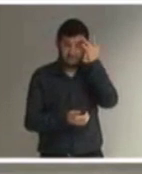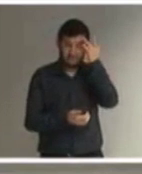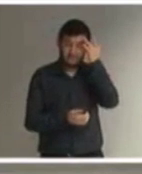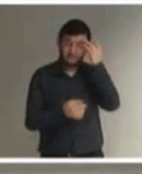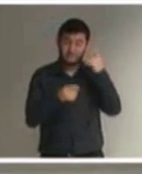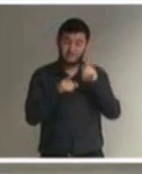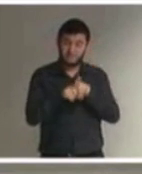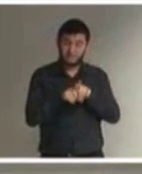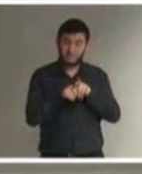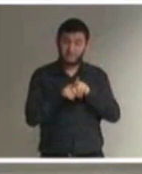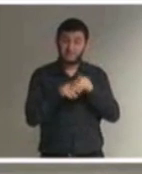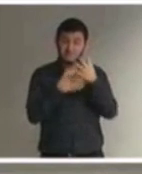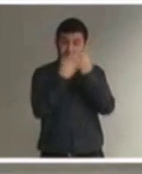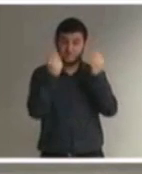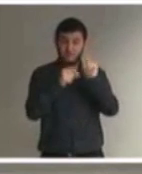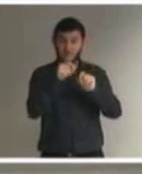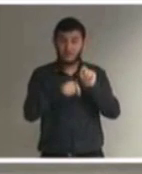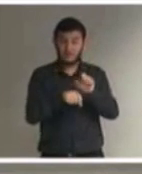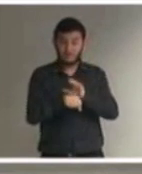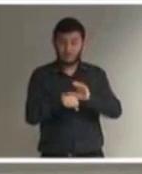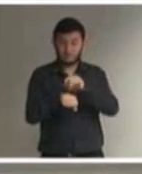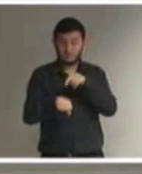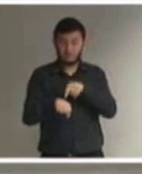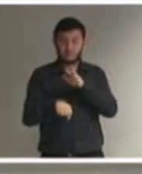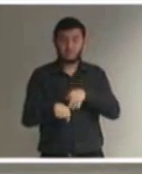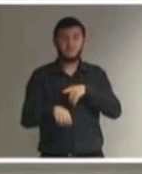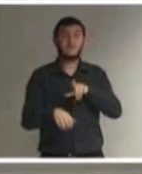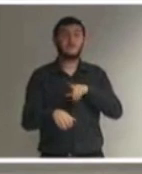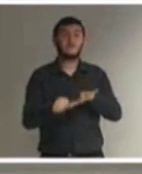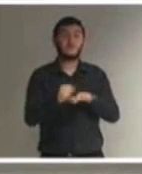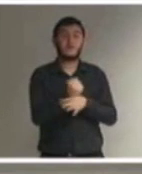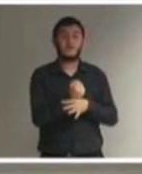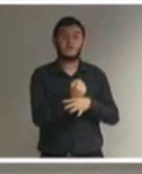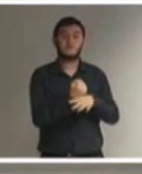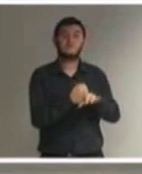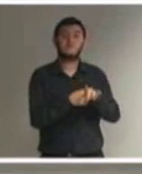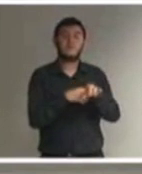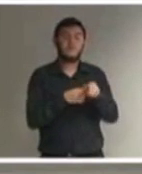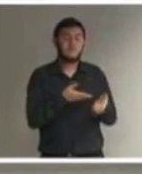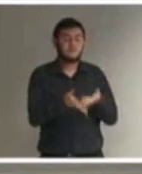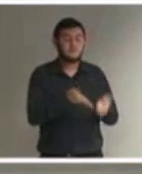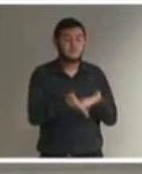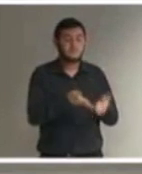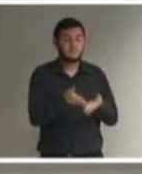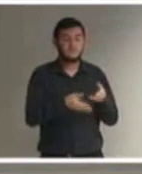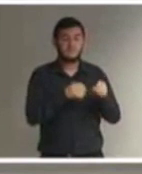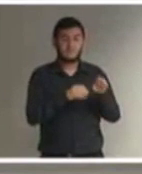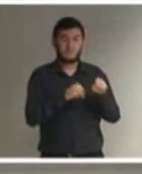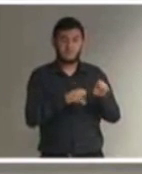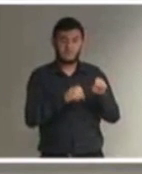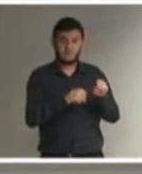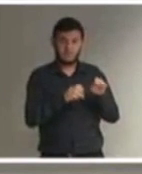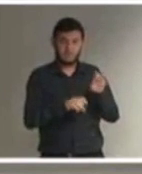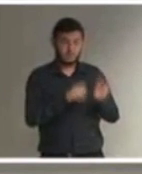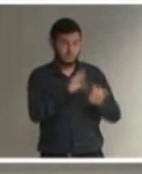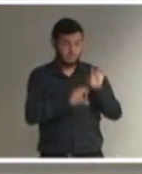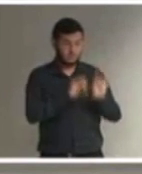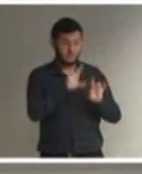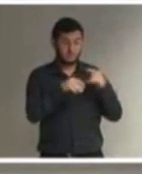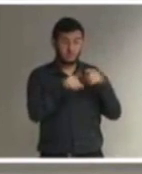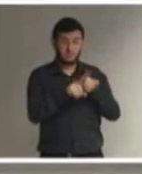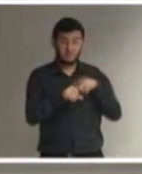que a Constituição garantia o atendimento educacional especializado como um apoio a mais,